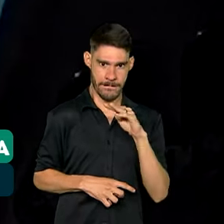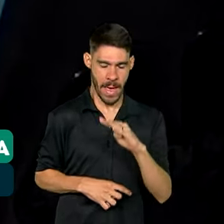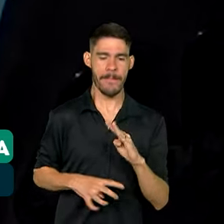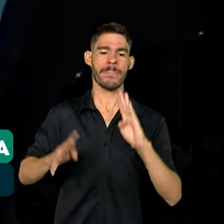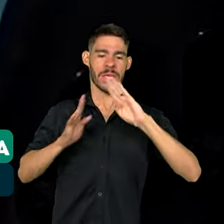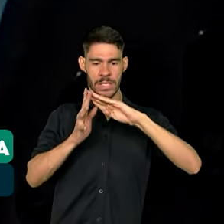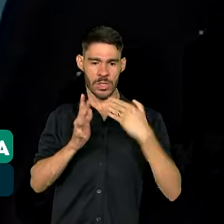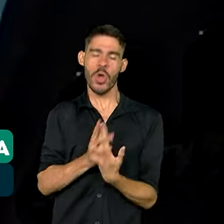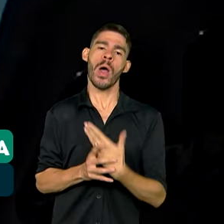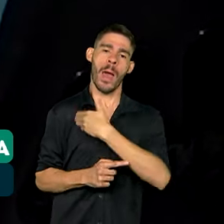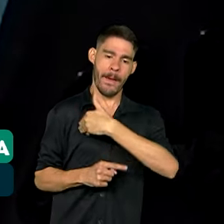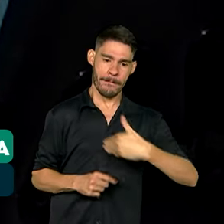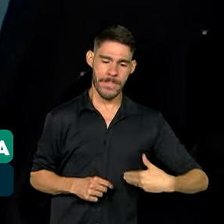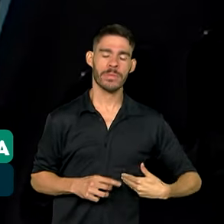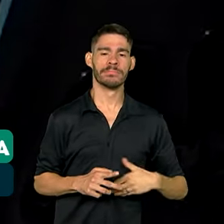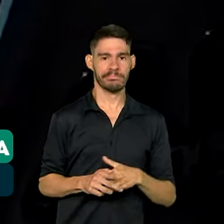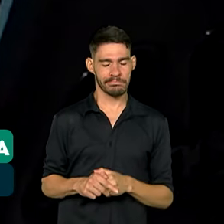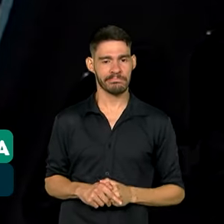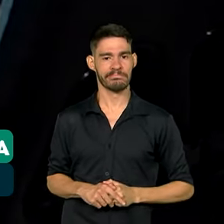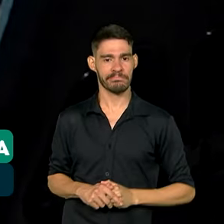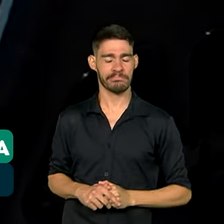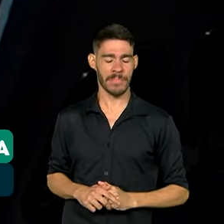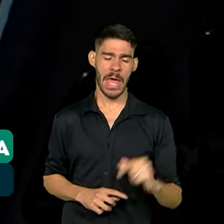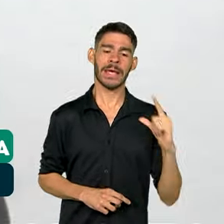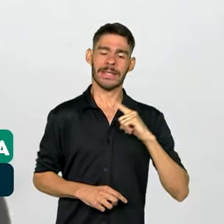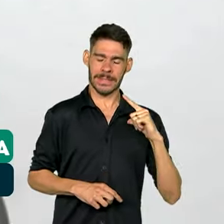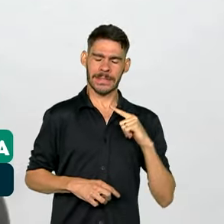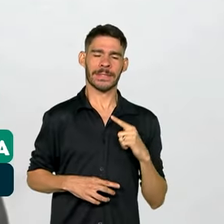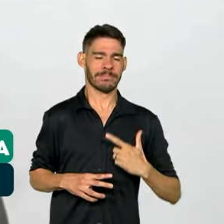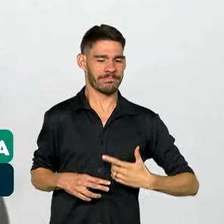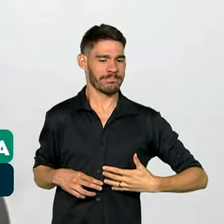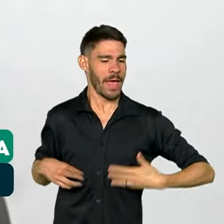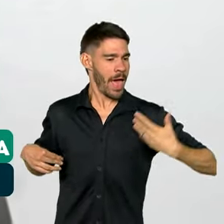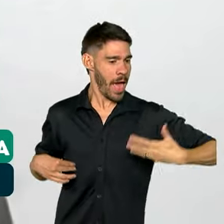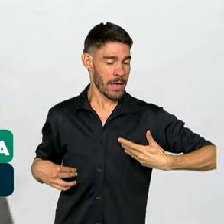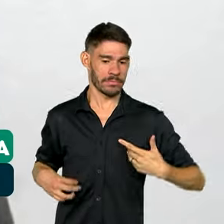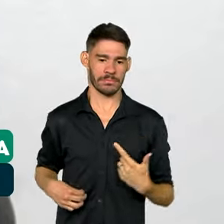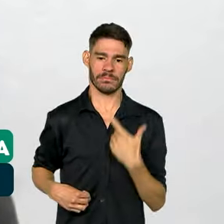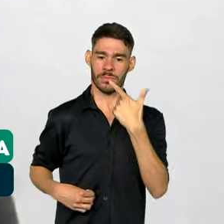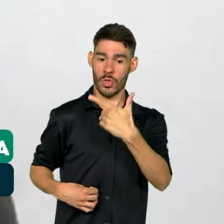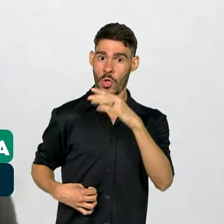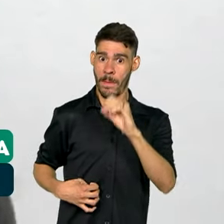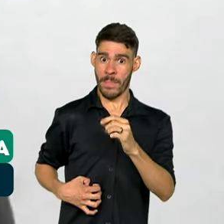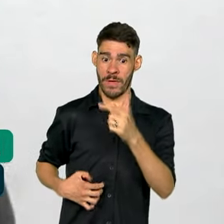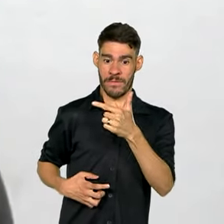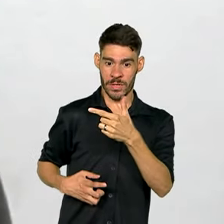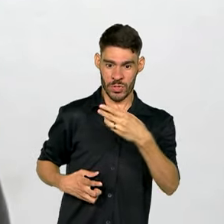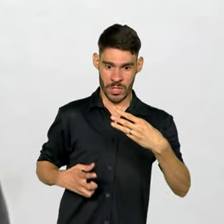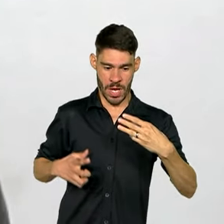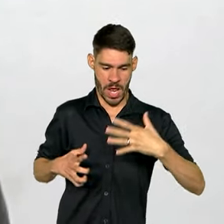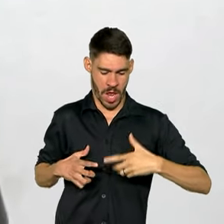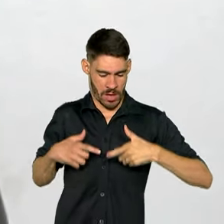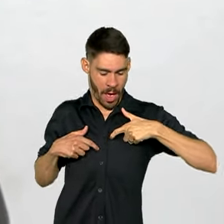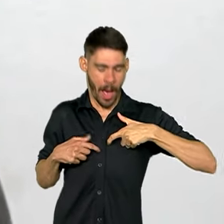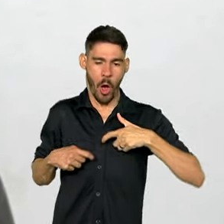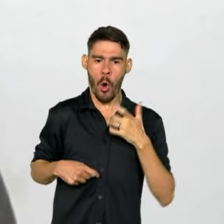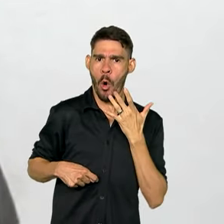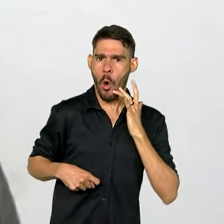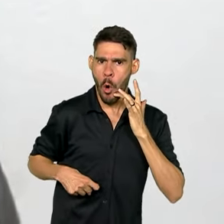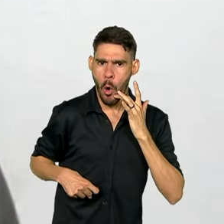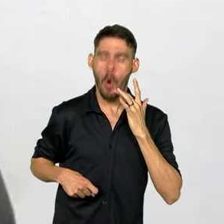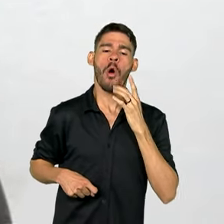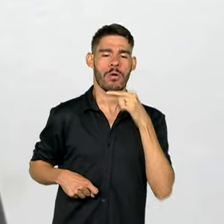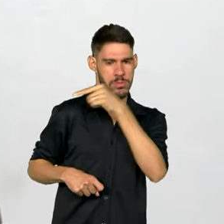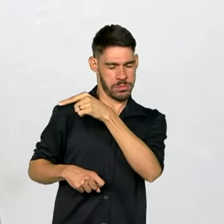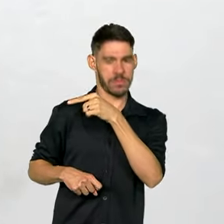Escolas Públicas, OBMEB, e está animado. Em 2023, eu fui medalhista de ouro na OBMEB, tanto em âmbito